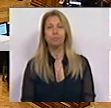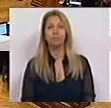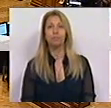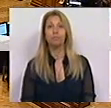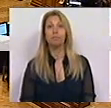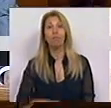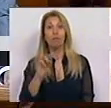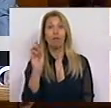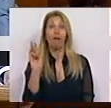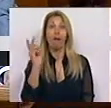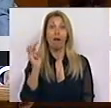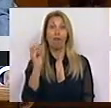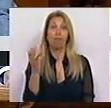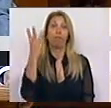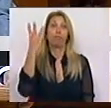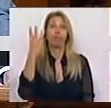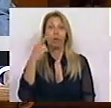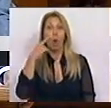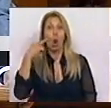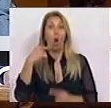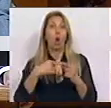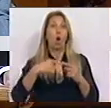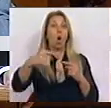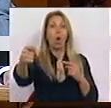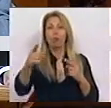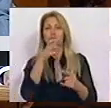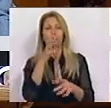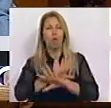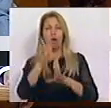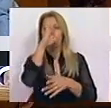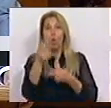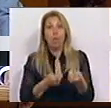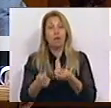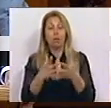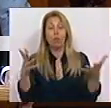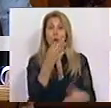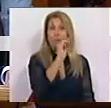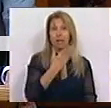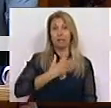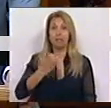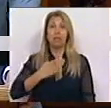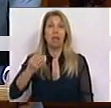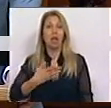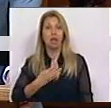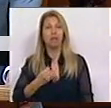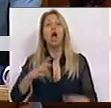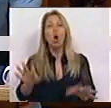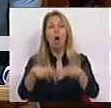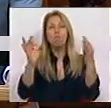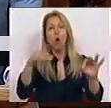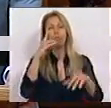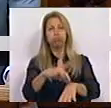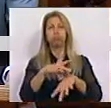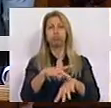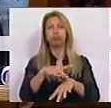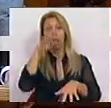Três longos e penosos anos de desastrosa governação da maioria PSD-CDS, marcados por um misto de radicalismo ideológico,